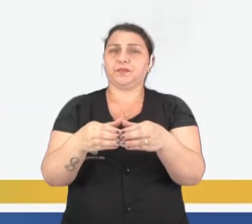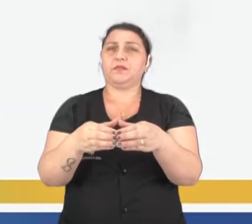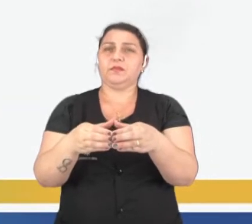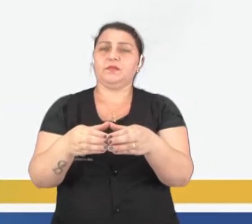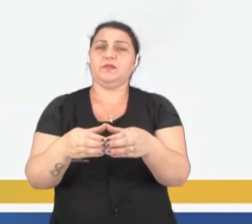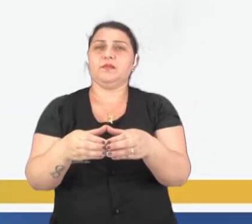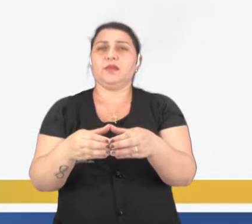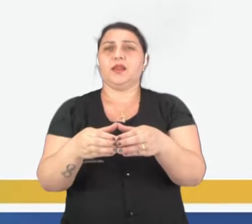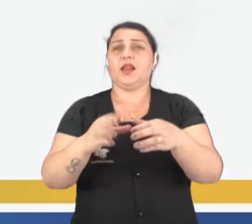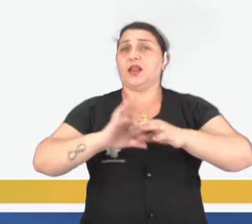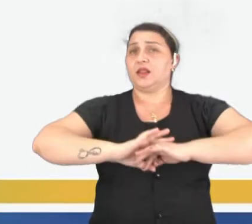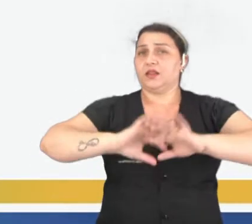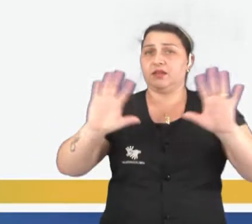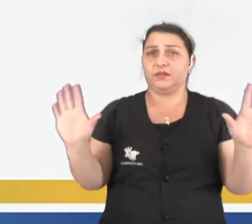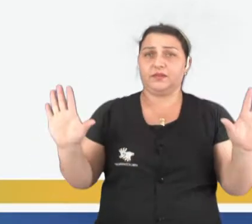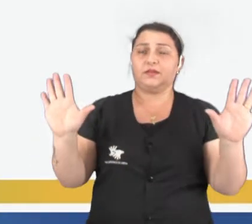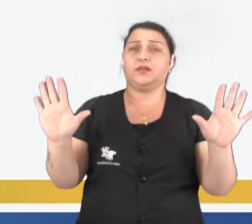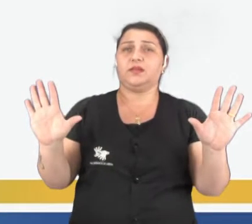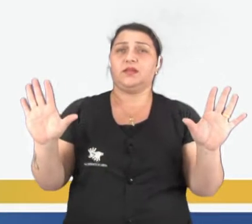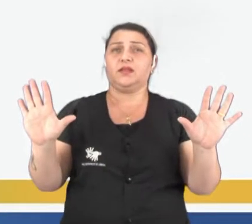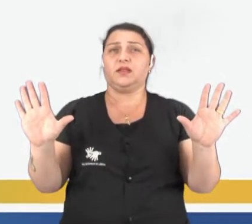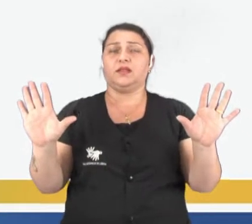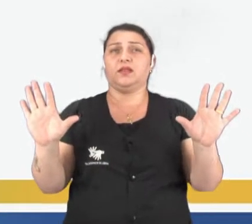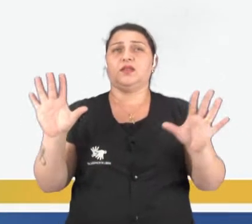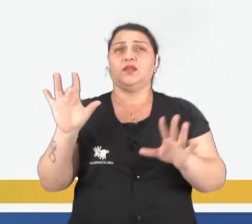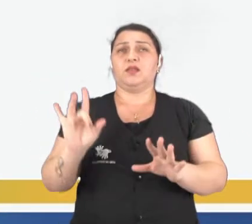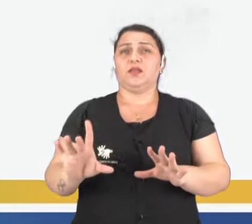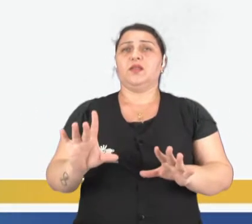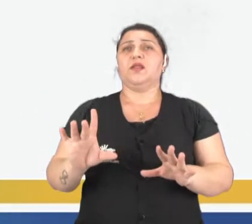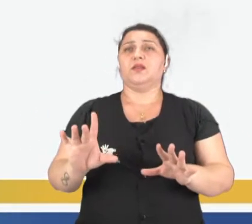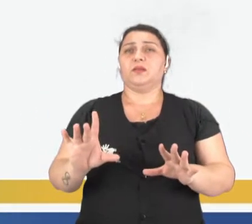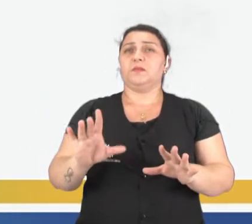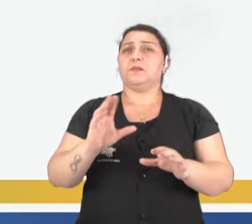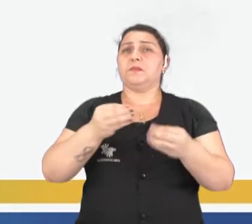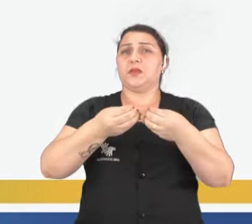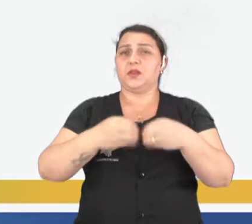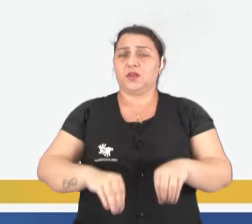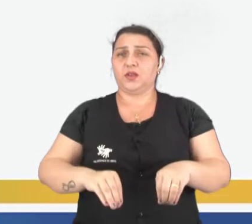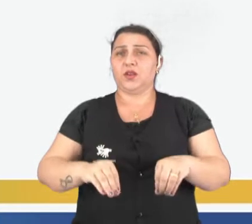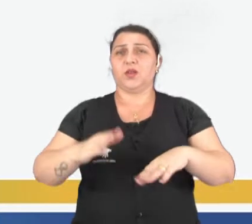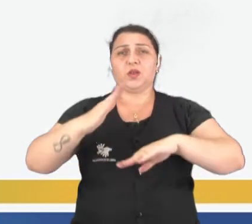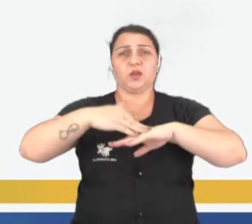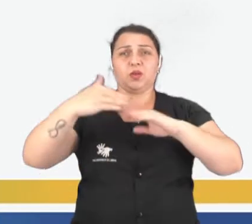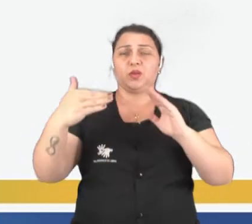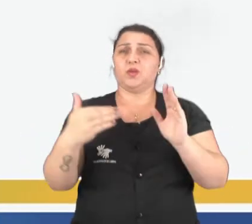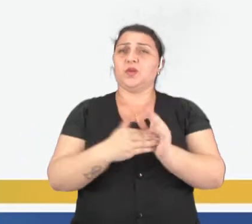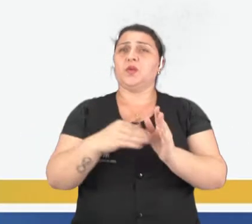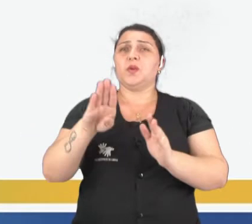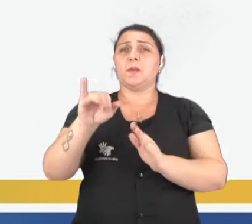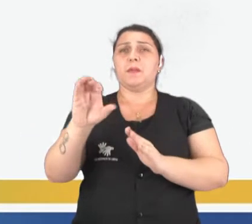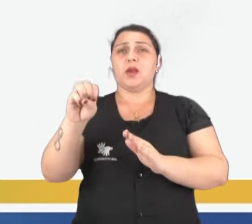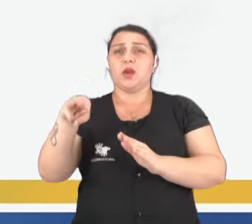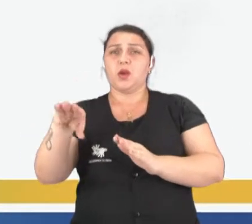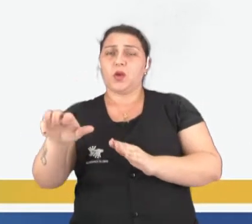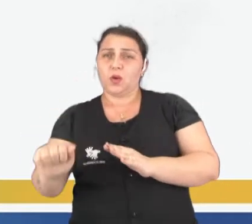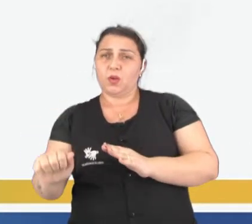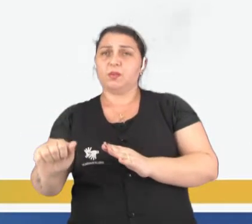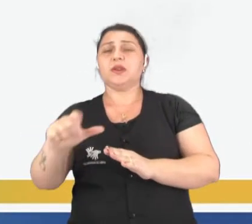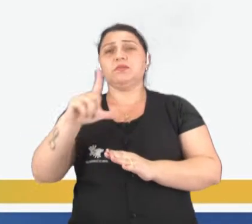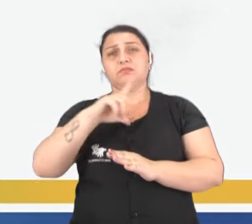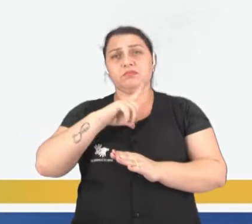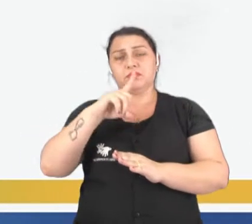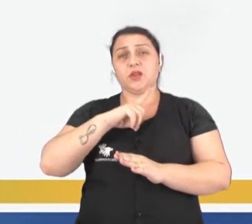e independente. Uma só parcela afetada compromete todo o bioma estabelecido. Então,